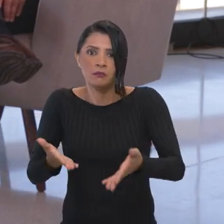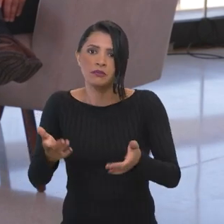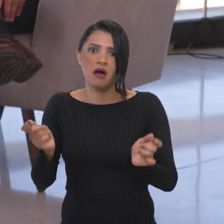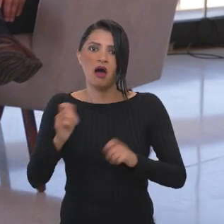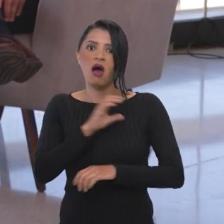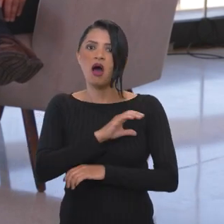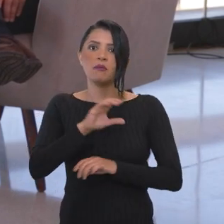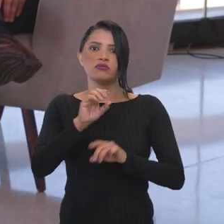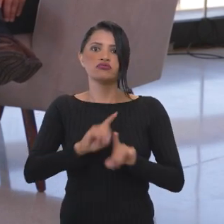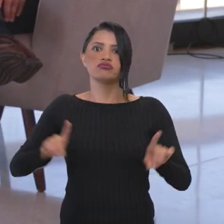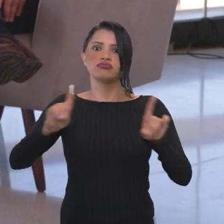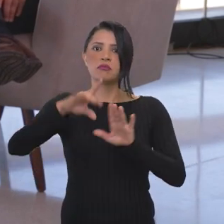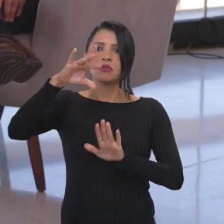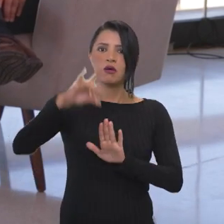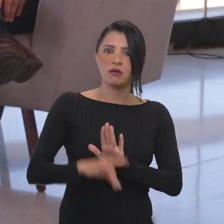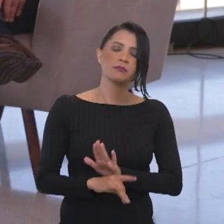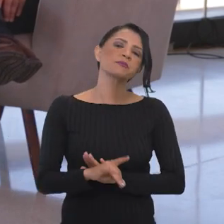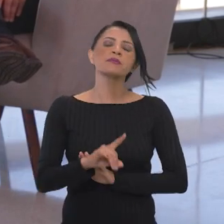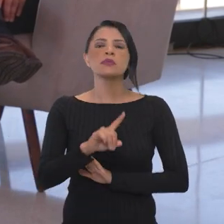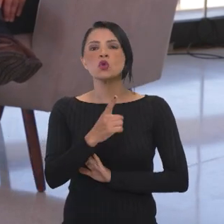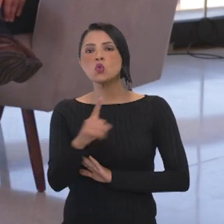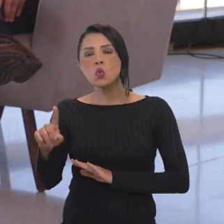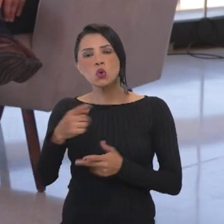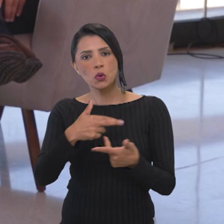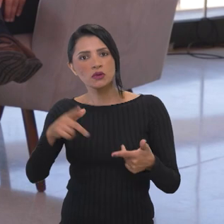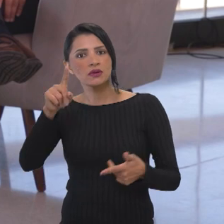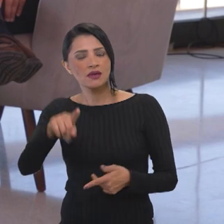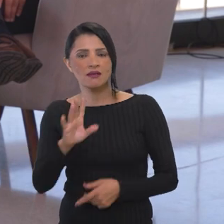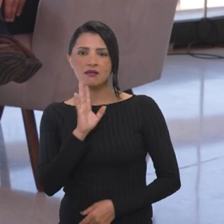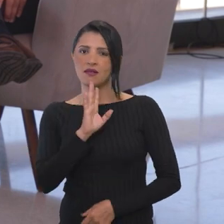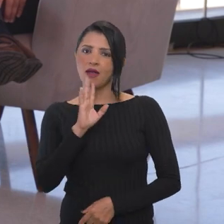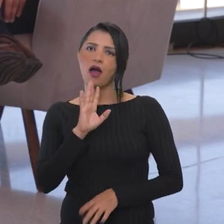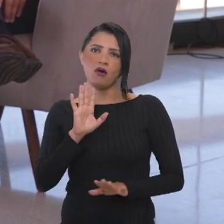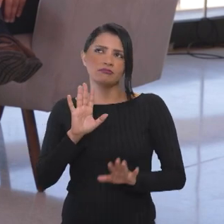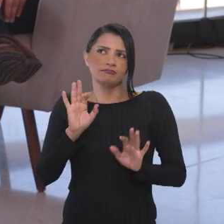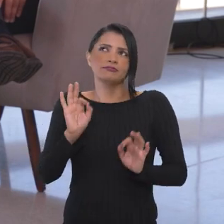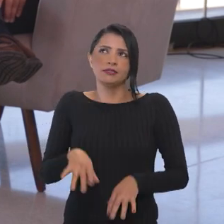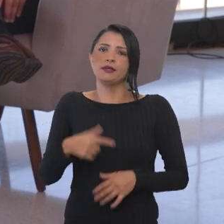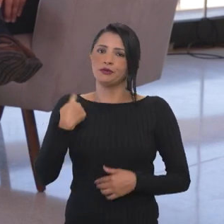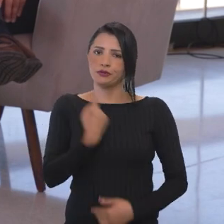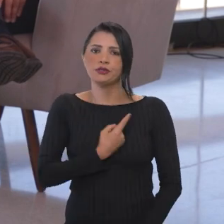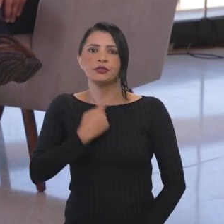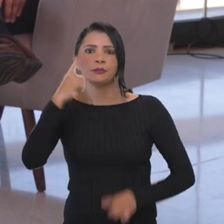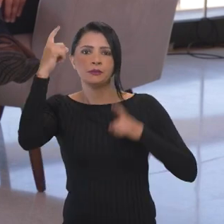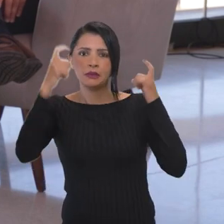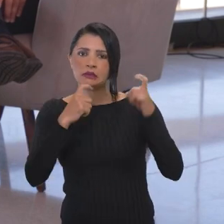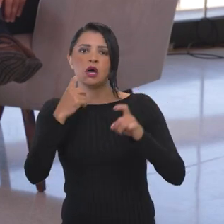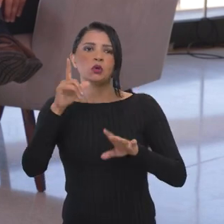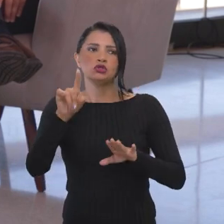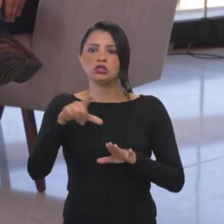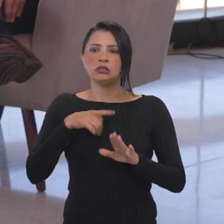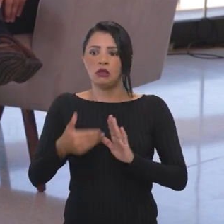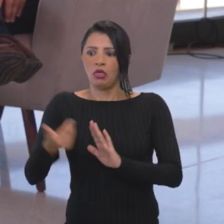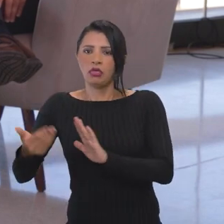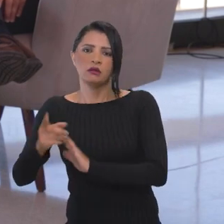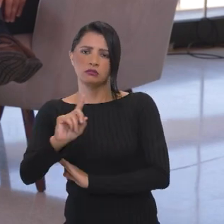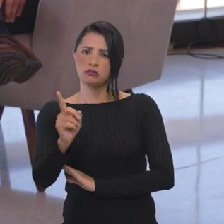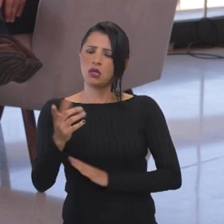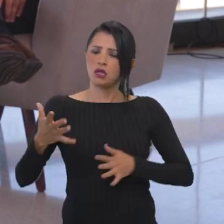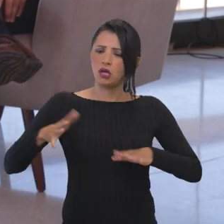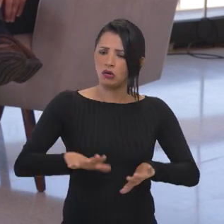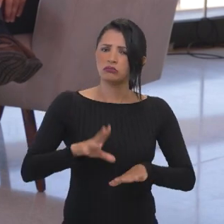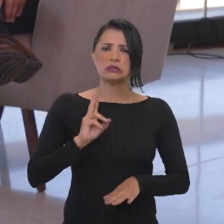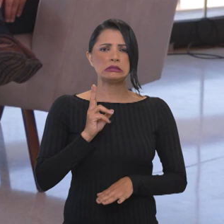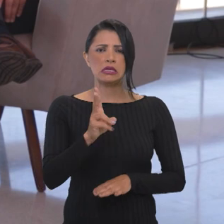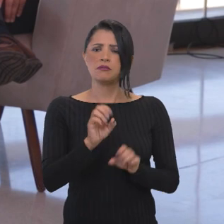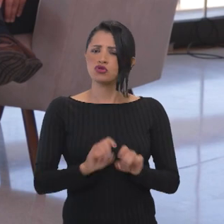digitalização. E acho que uma coisa muito bacana de, enfim, claro, a gente tem uma preocupação muito grande de não excluir ninguém, para o governo estar cada vez mais